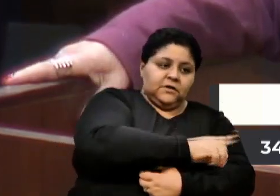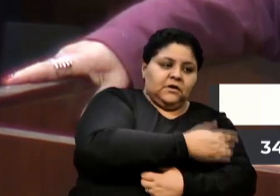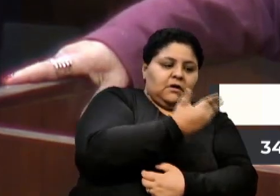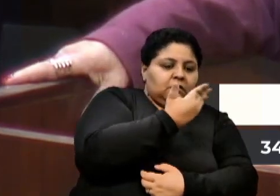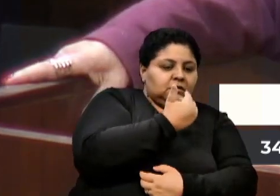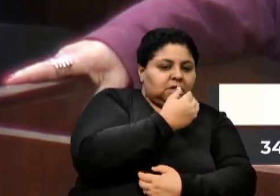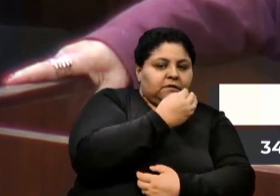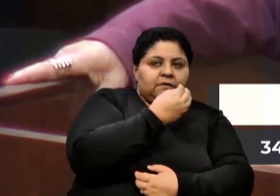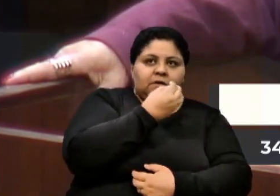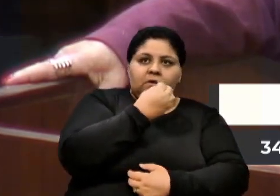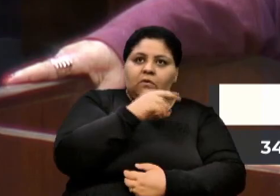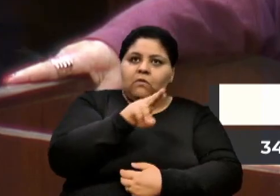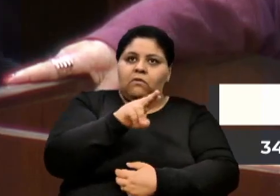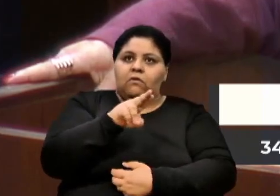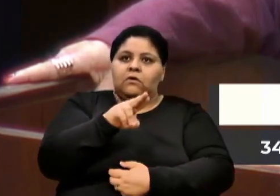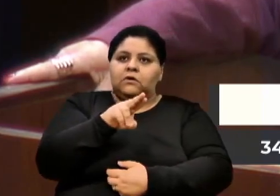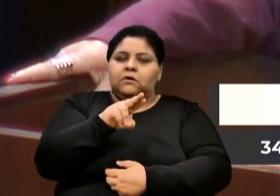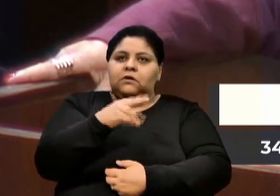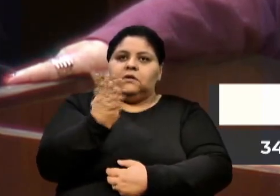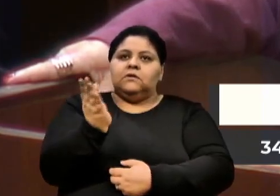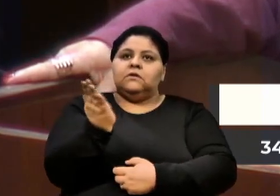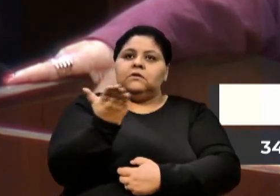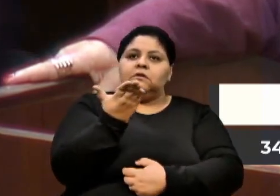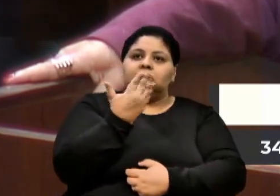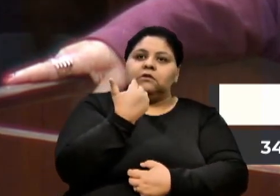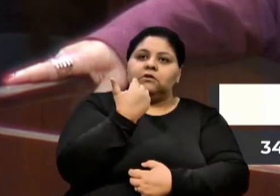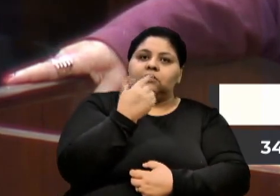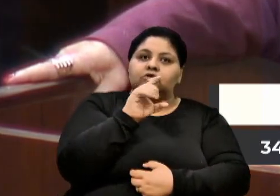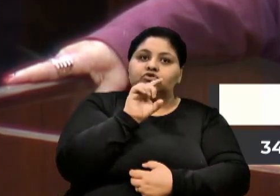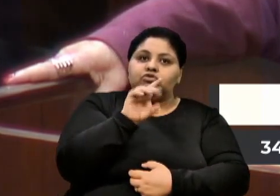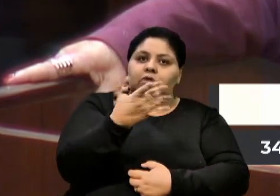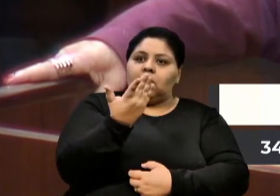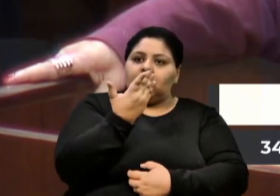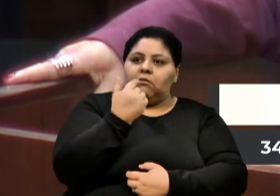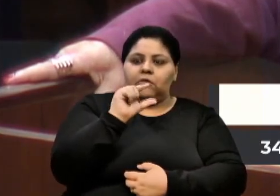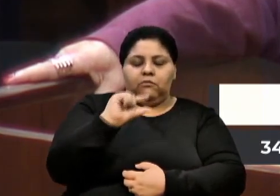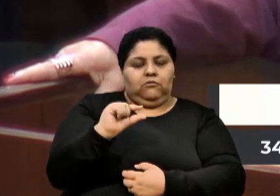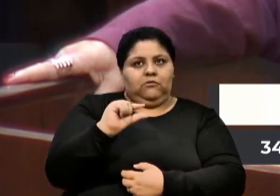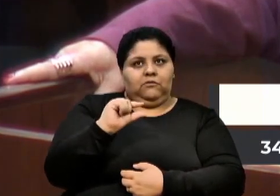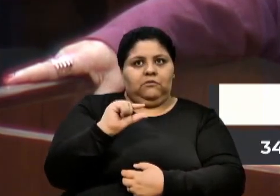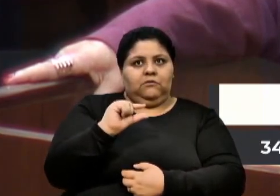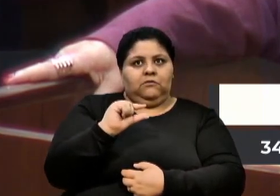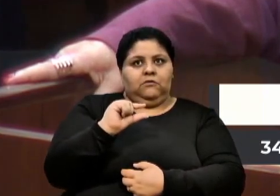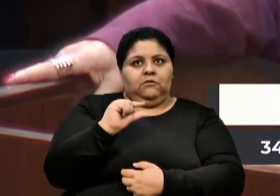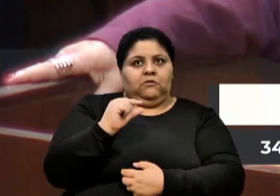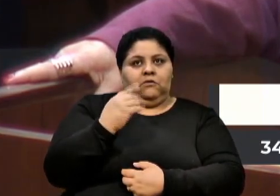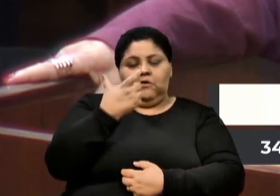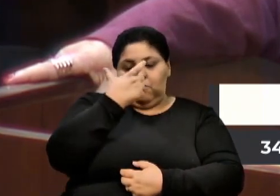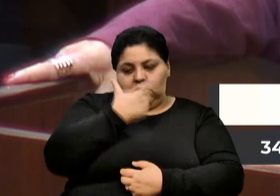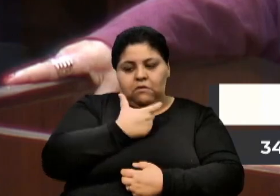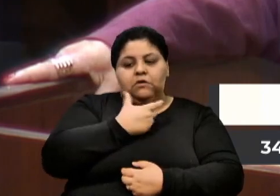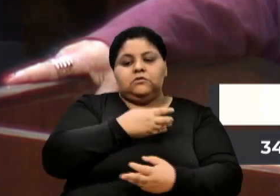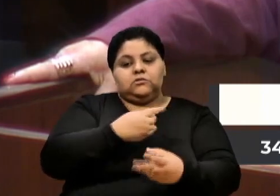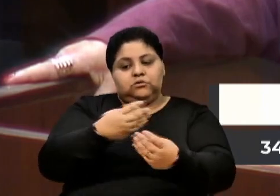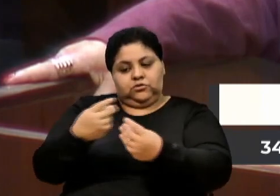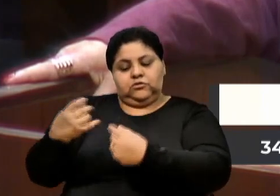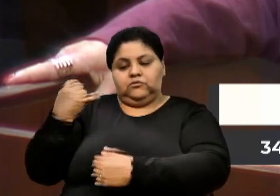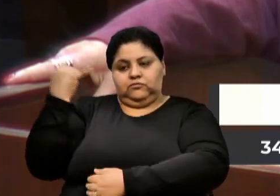jantava, porque realmente é uma coisa atrás da outra e eu acho que isso é bastante importante que se